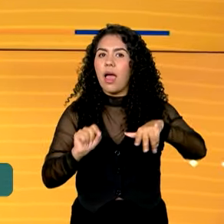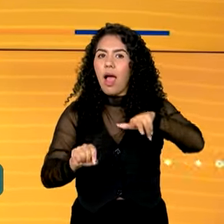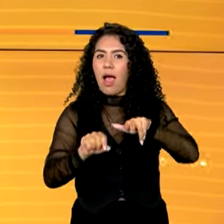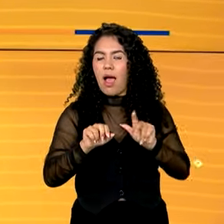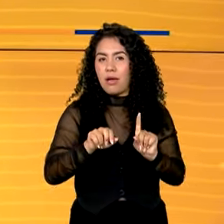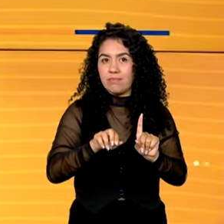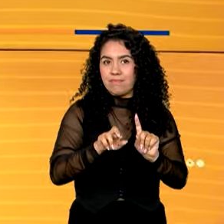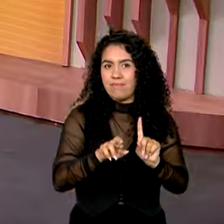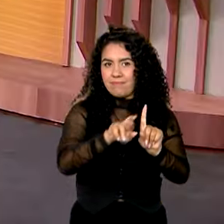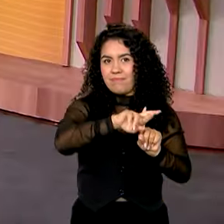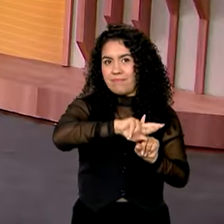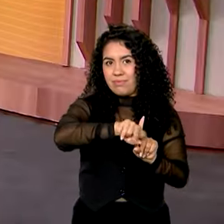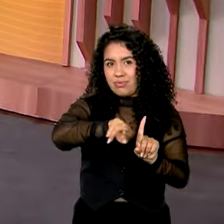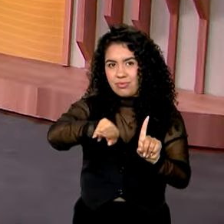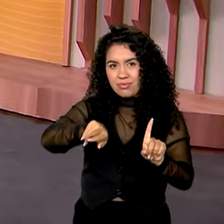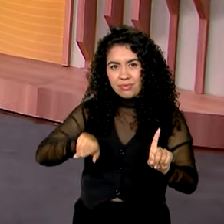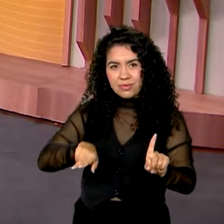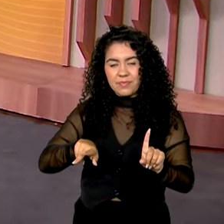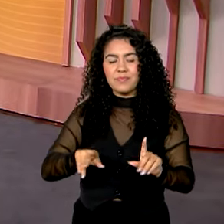população brasileira.